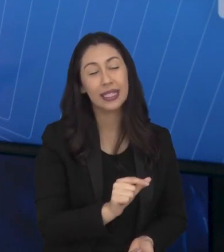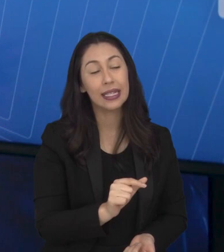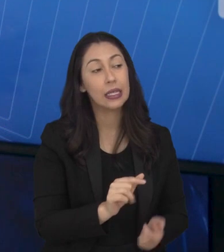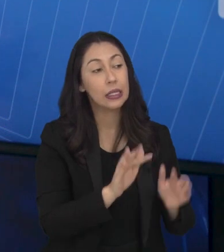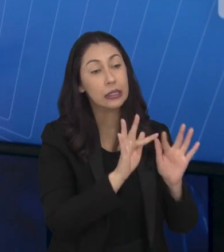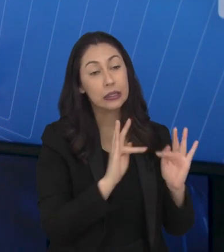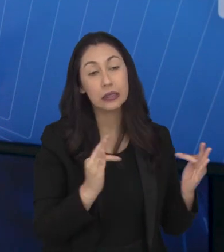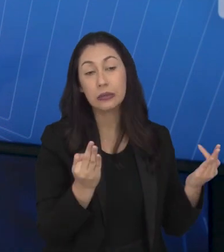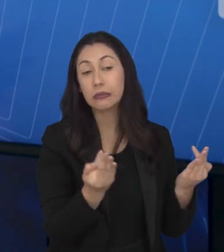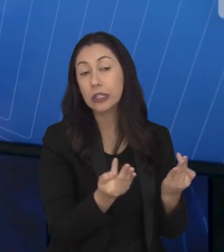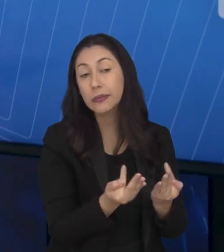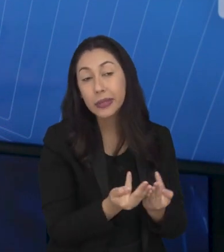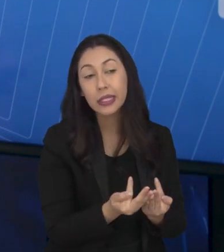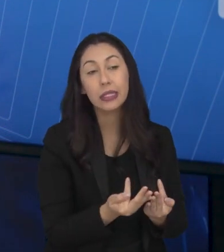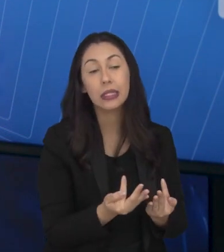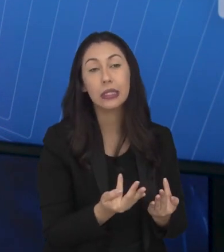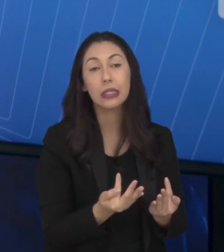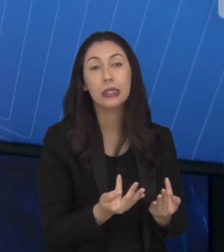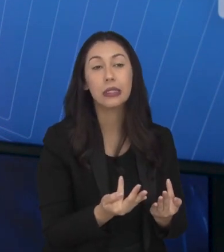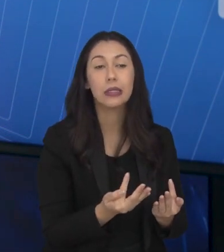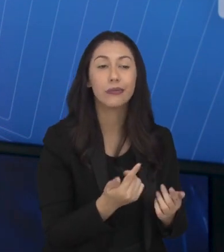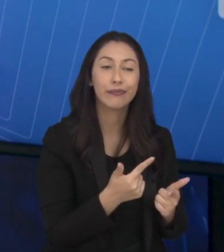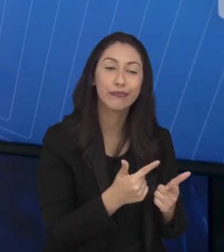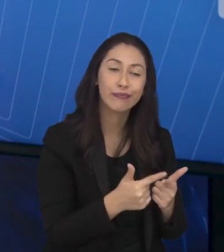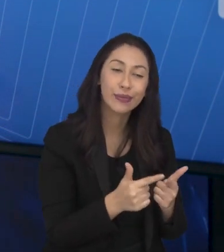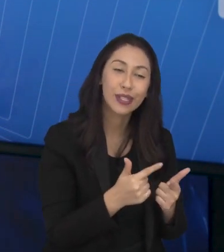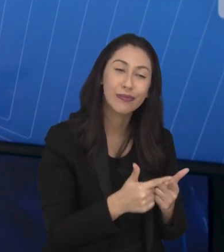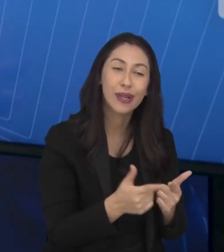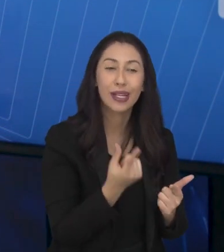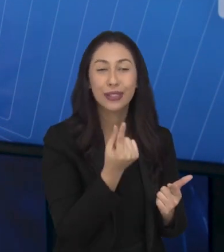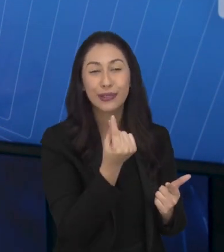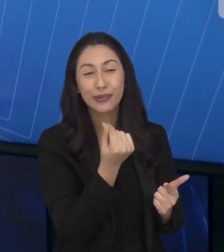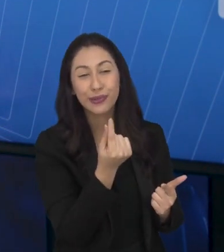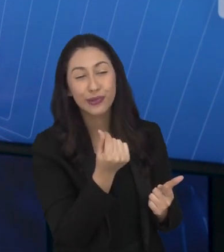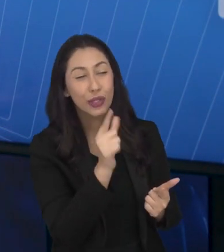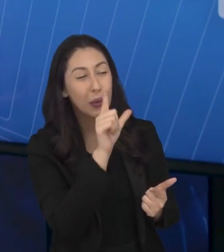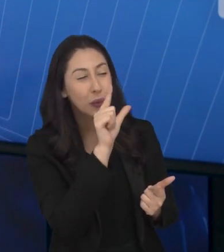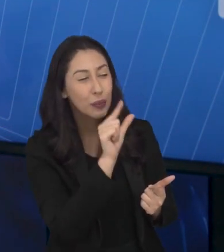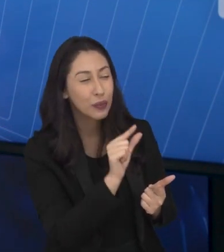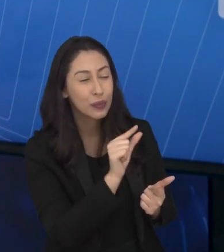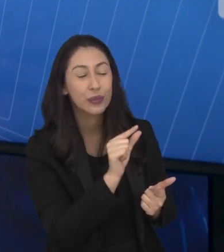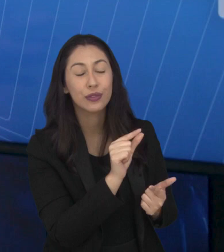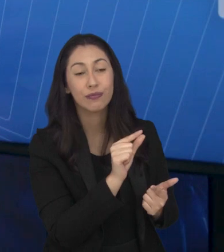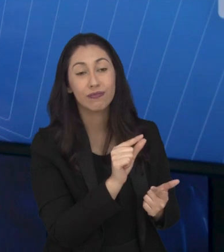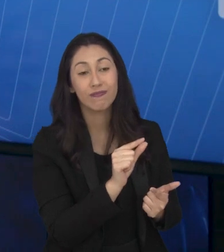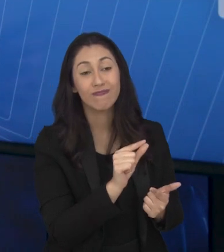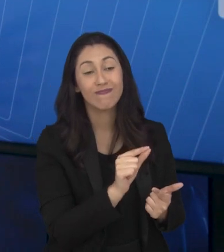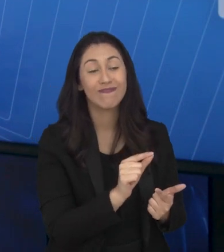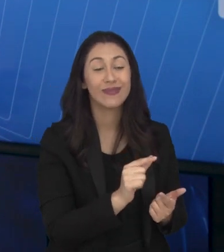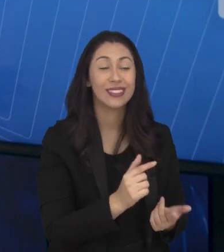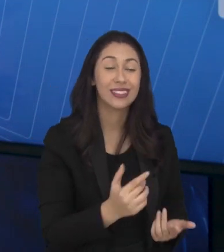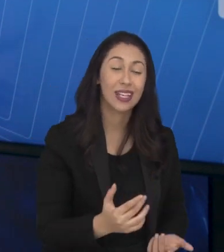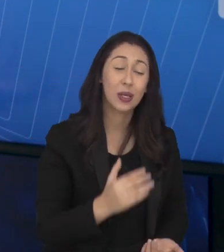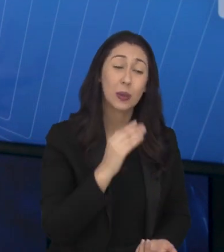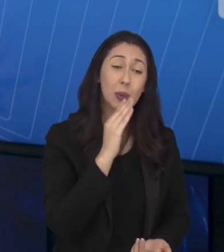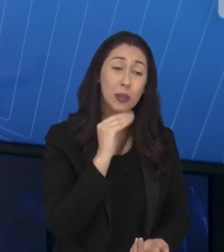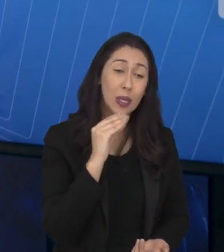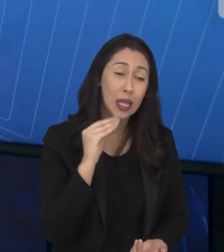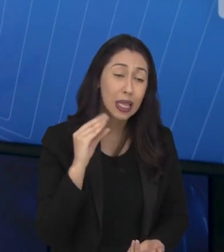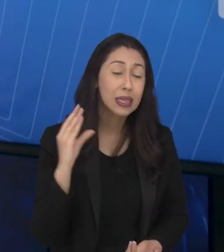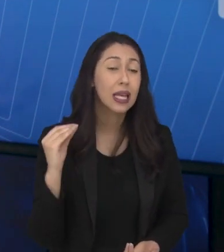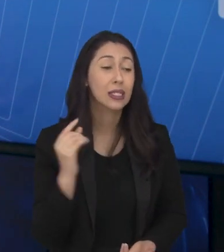a família está passando por uma situação difícil financeiramente, financeiramente, os adolescentes que estão